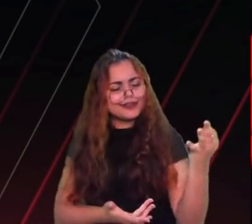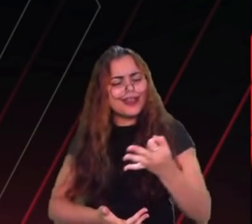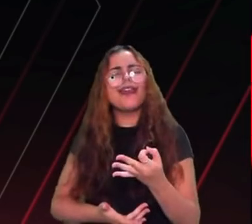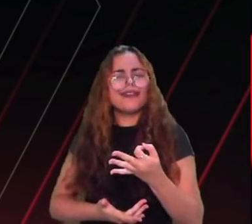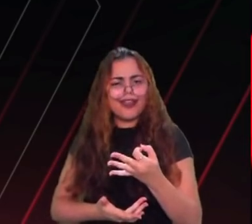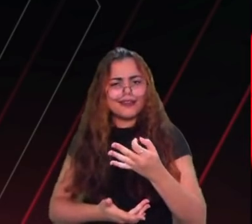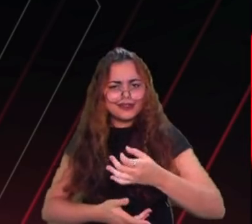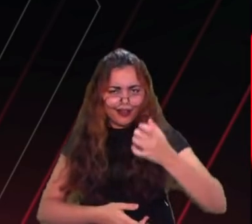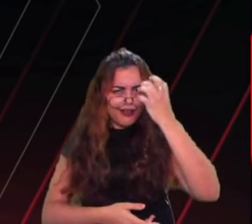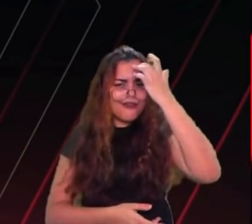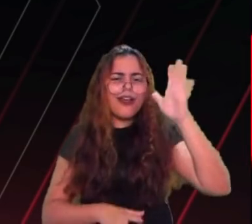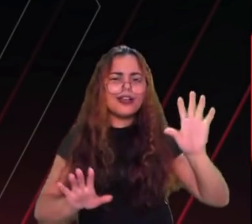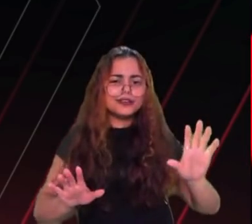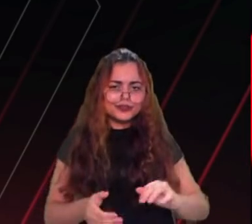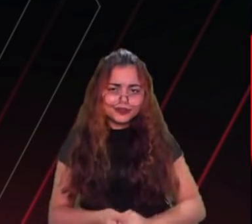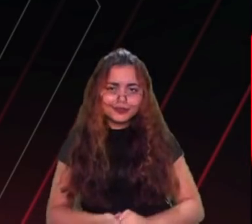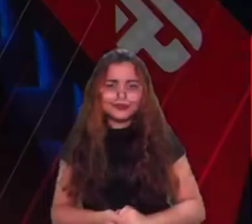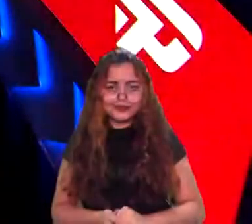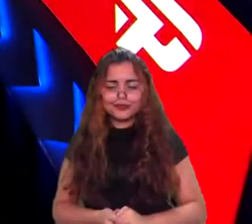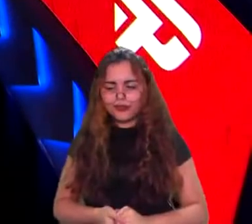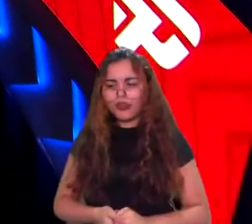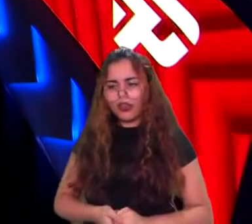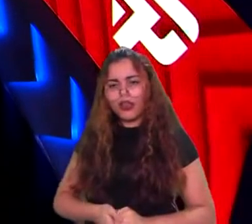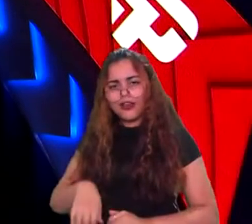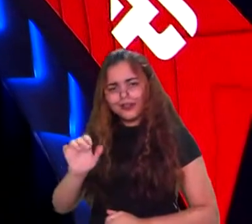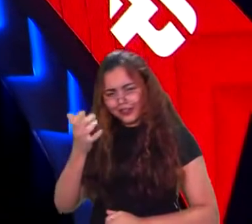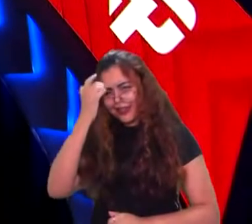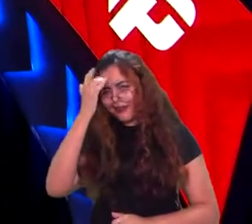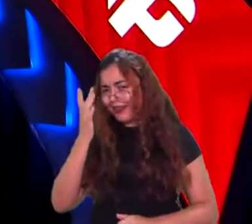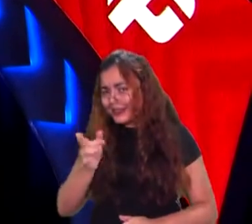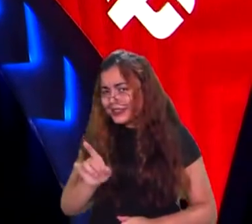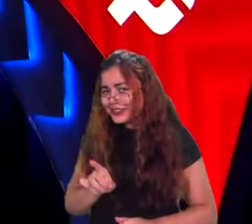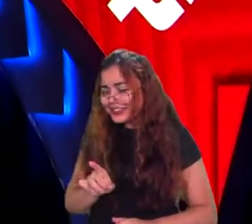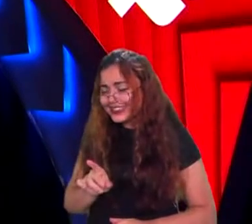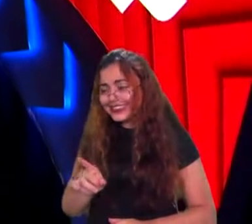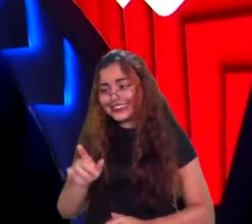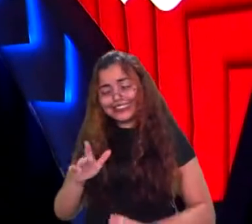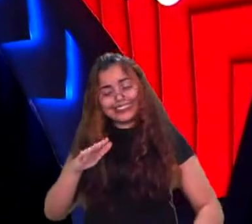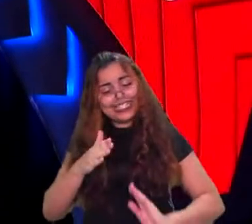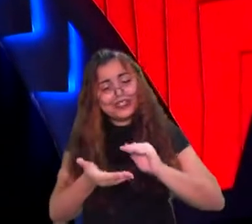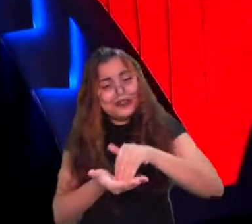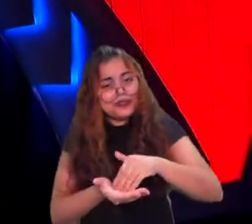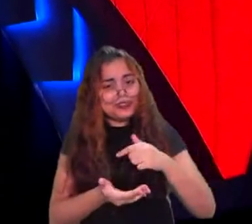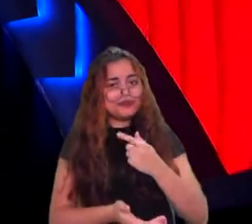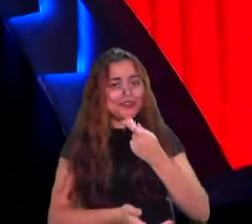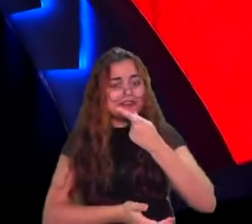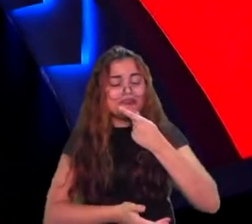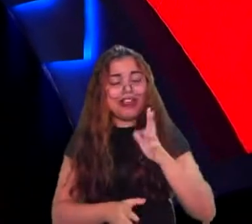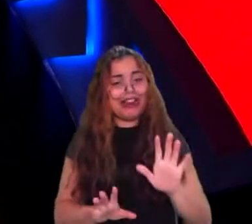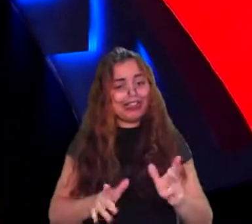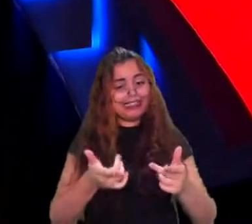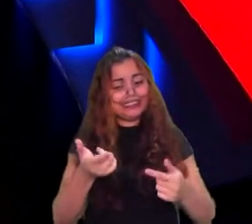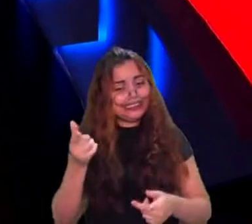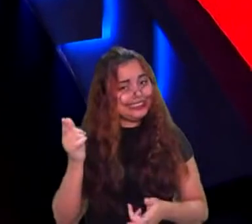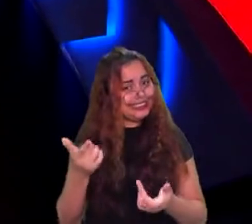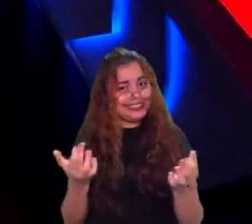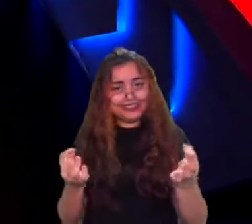Vai ser fácil? A última vez que eu falei isso não deu muito certo, carioca. Cuidado aí que você vai falar, cara.